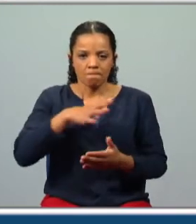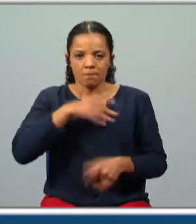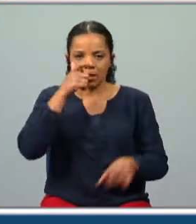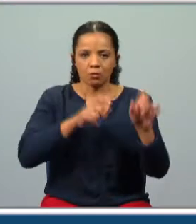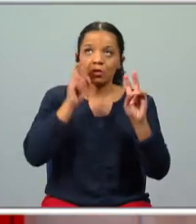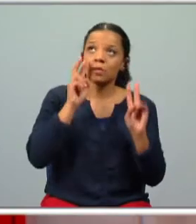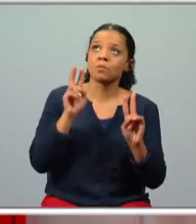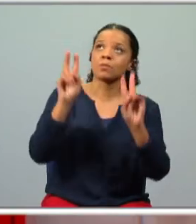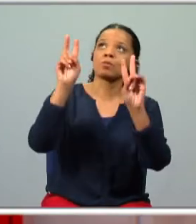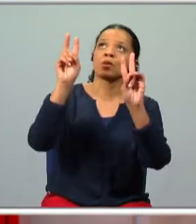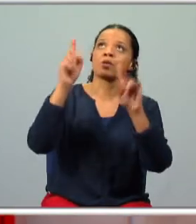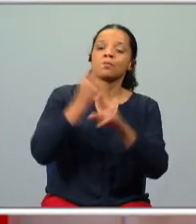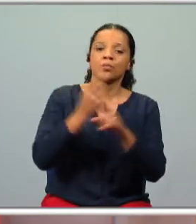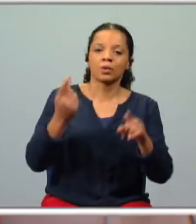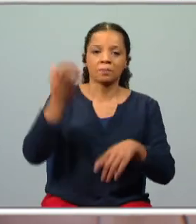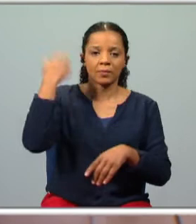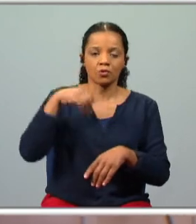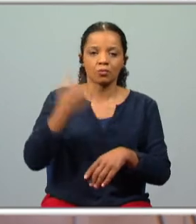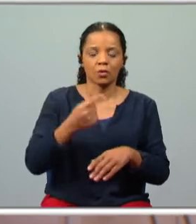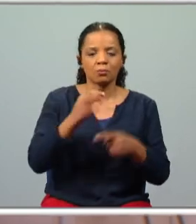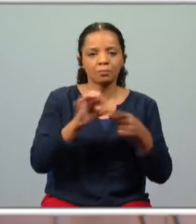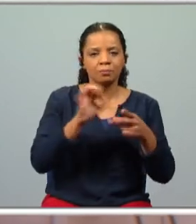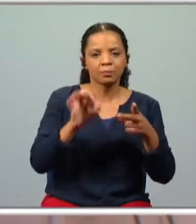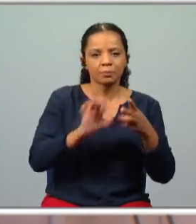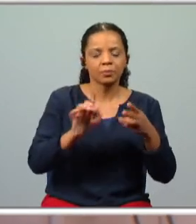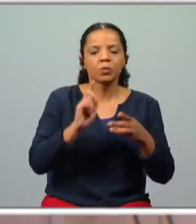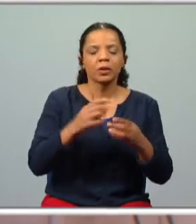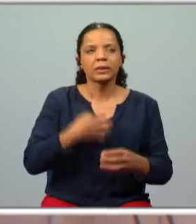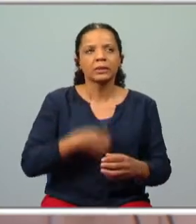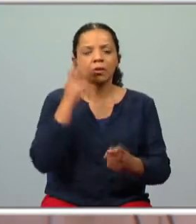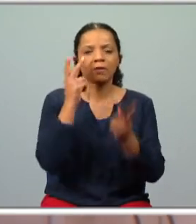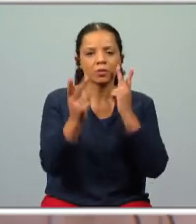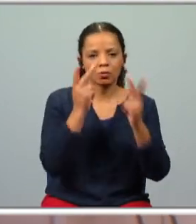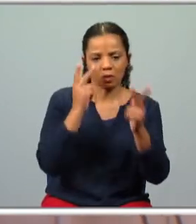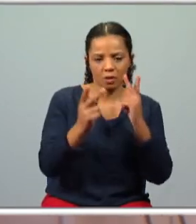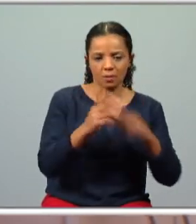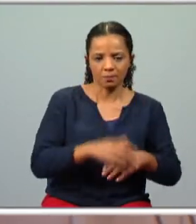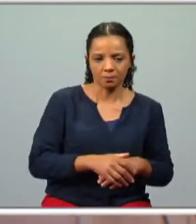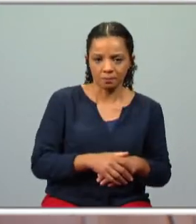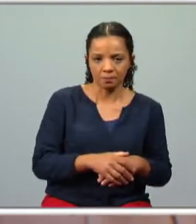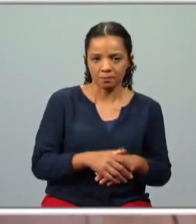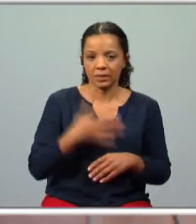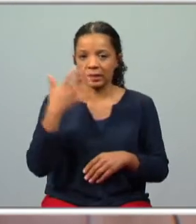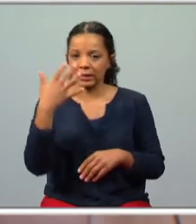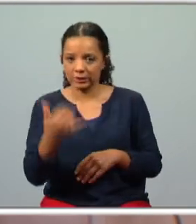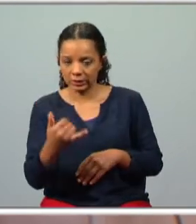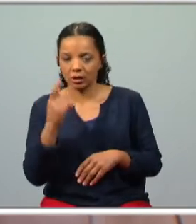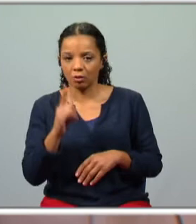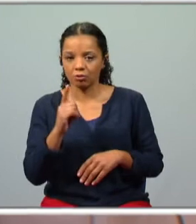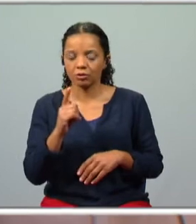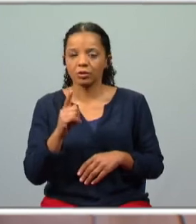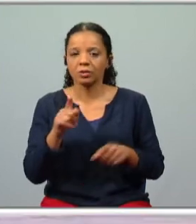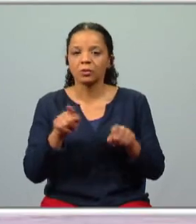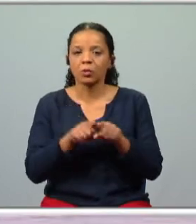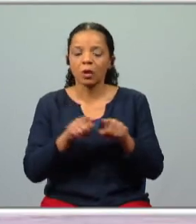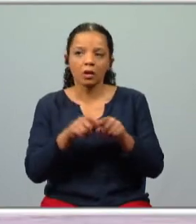aqui nós só tivemos a descrição baseada nas sensações visuais. A seguir, havemos de ter as sensações